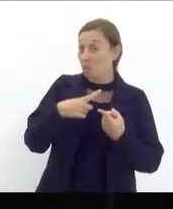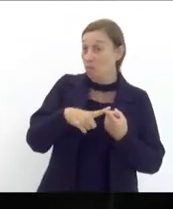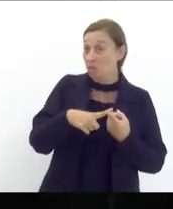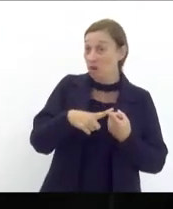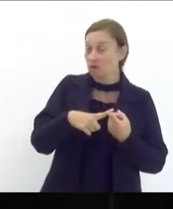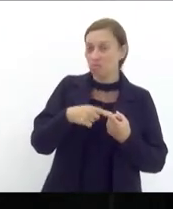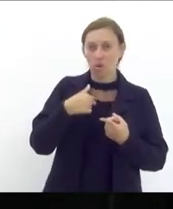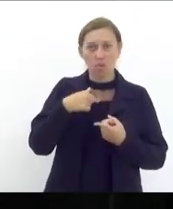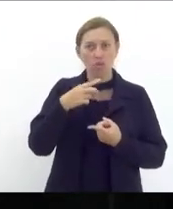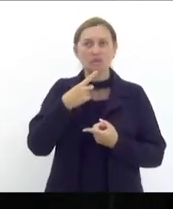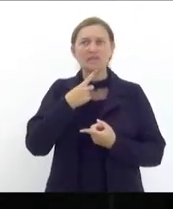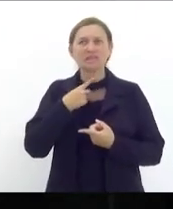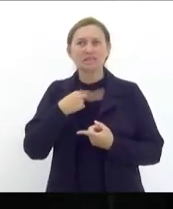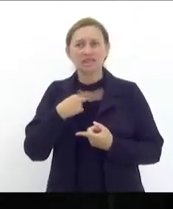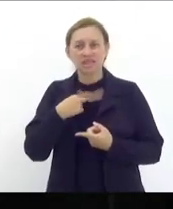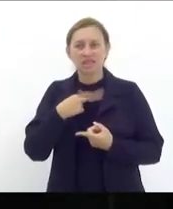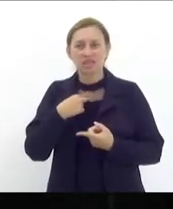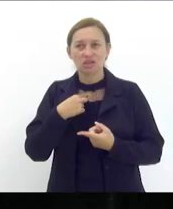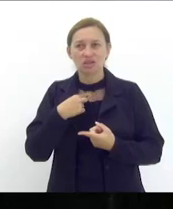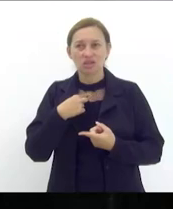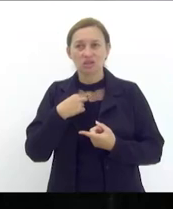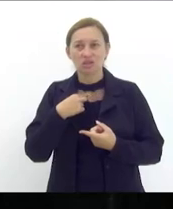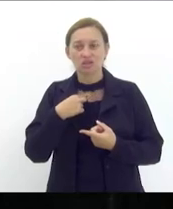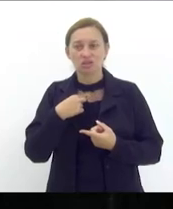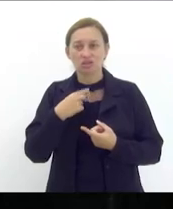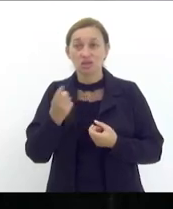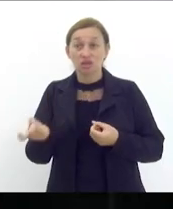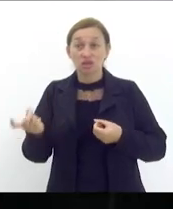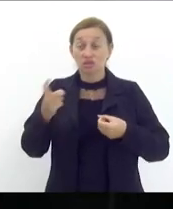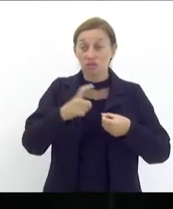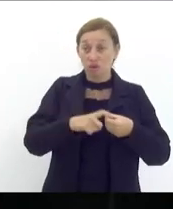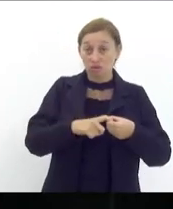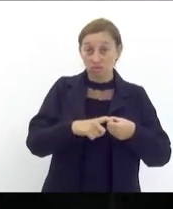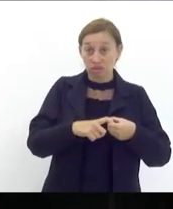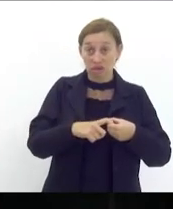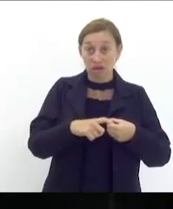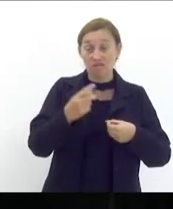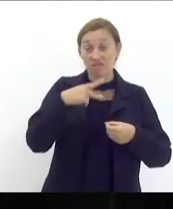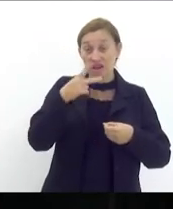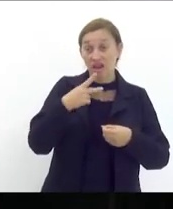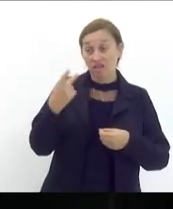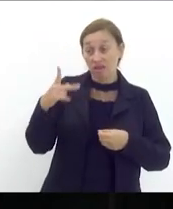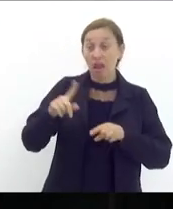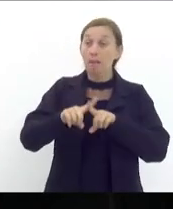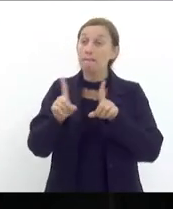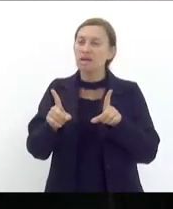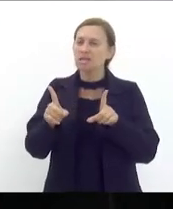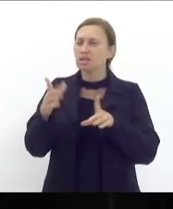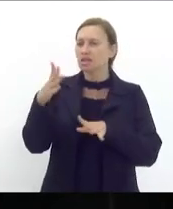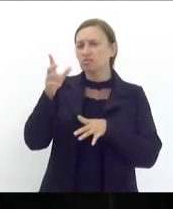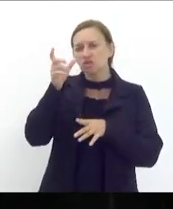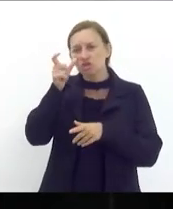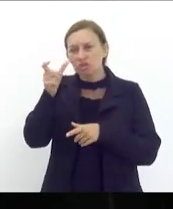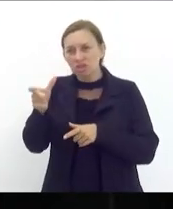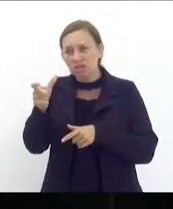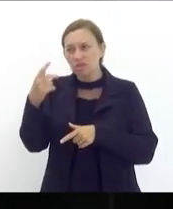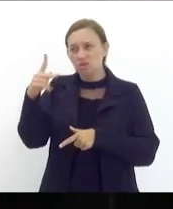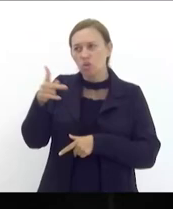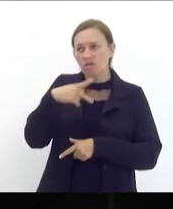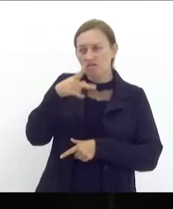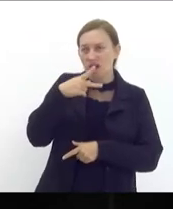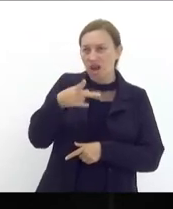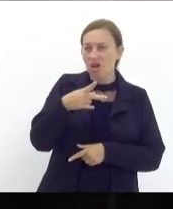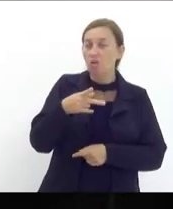é de minha intenção trazê-lo para dentro deste meu discurso mas ele me chamou atenção pela sua fala